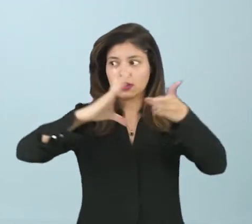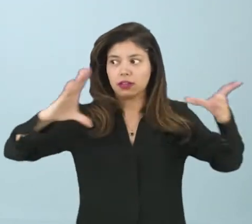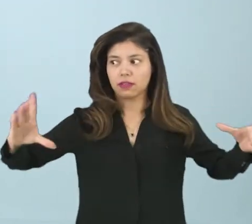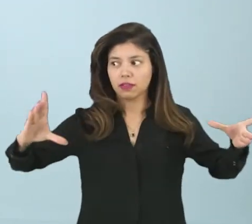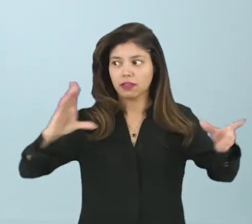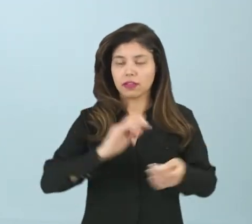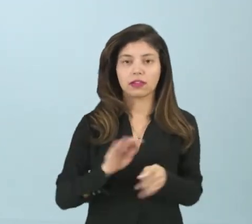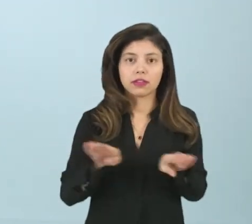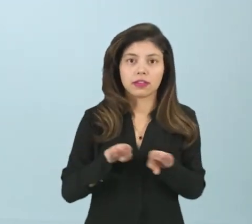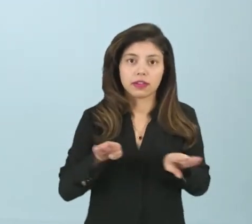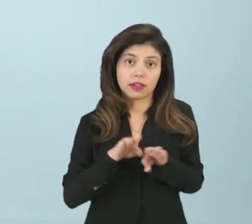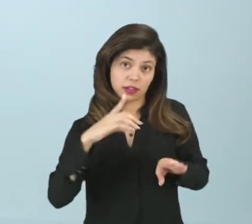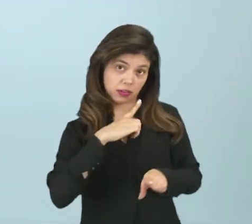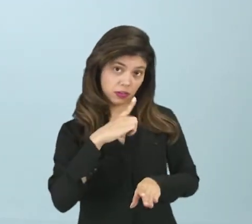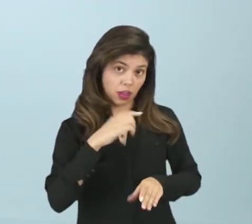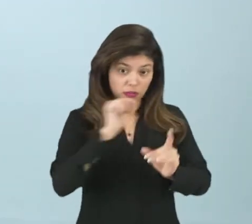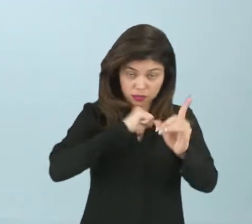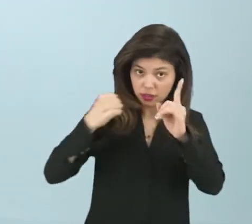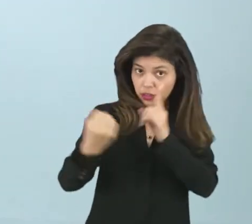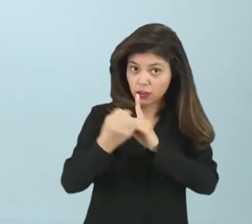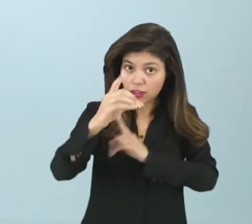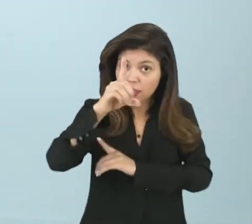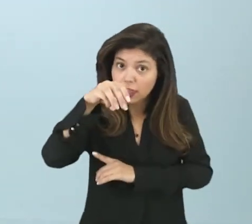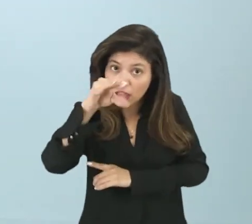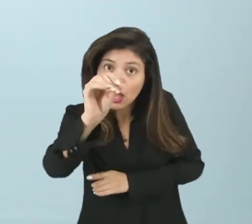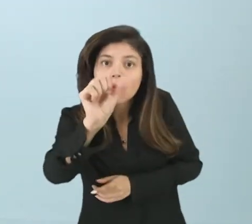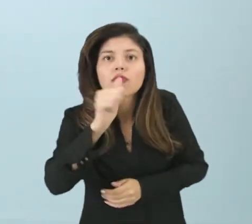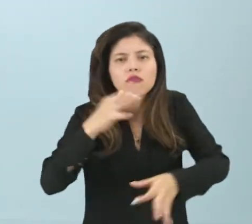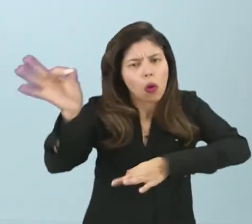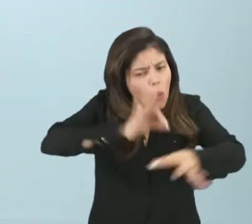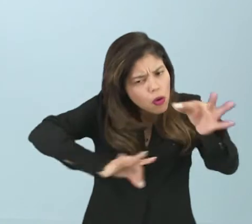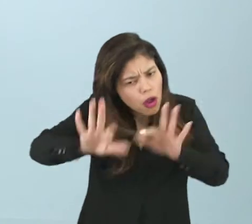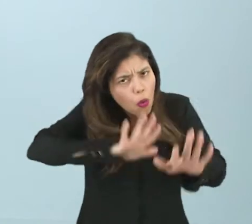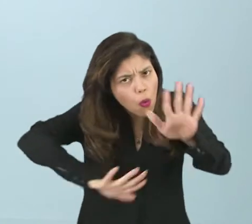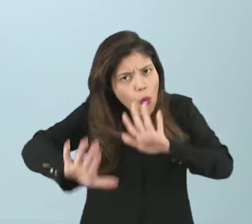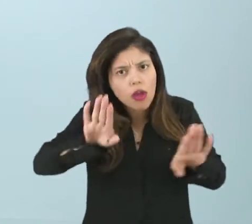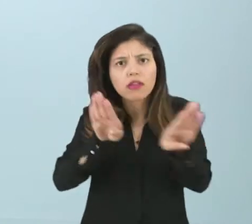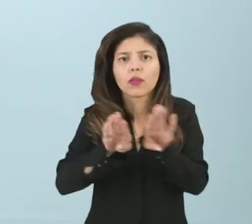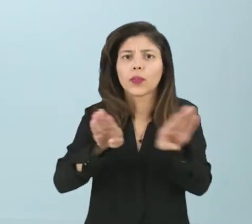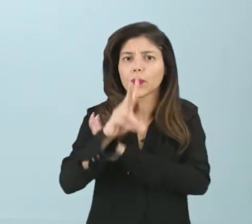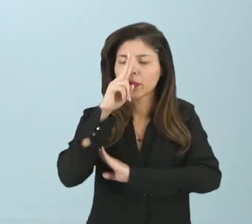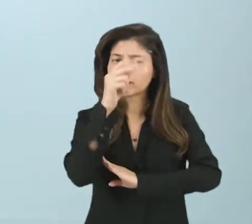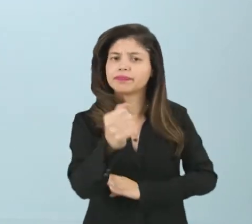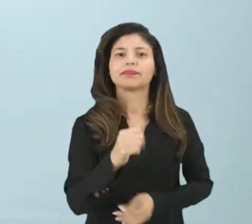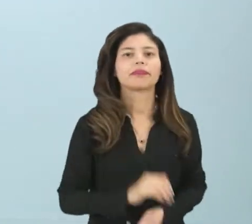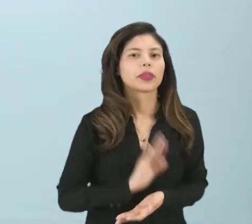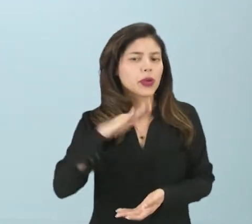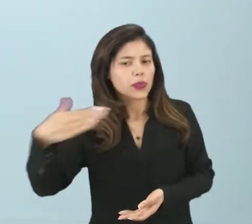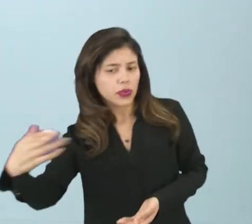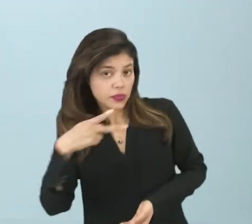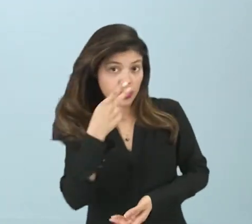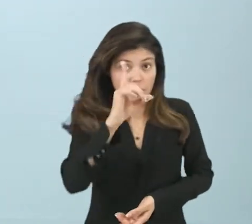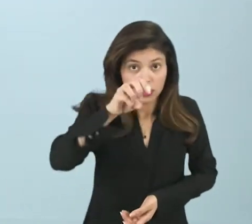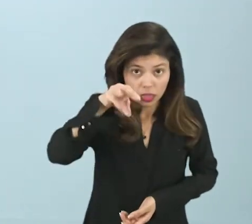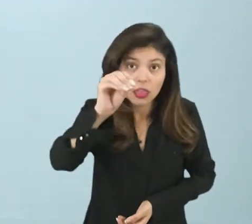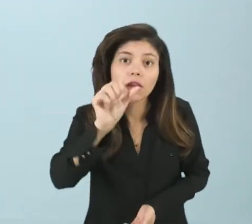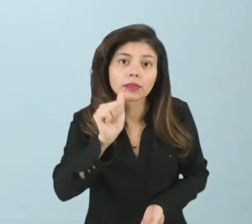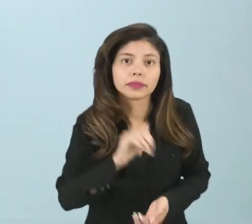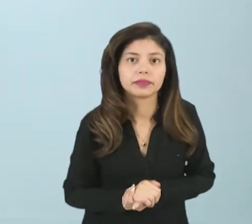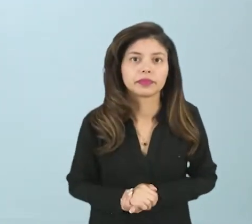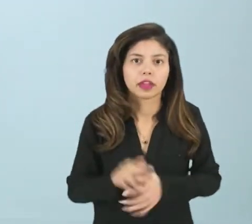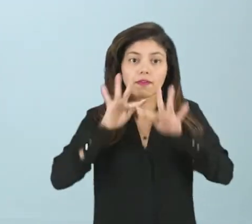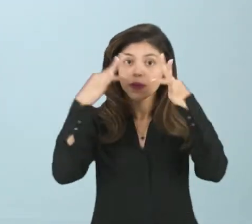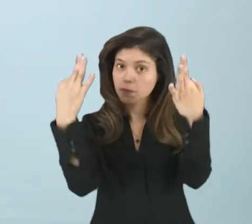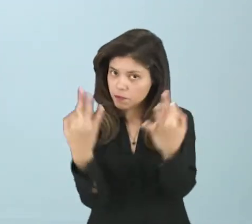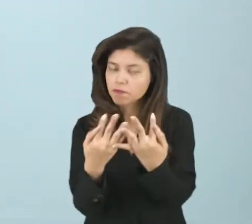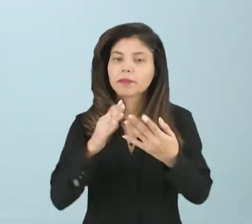a sociedade do demos, o demos que manipula o poder. Então, quando nós falamos de demos, nós falamos de